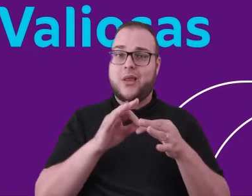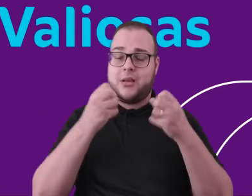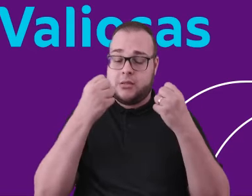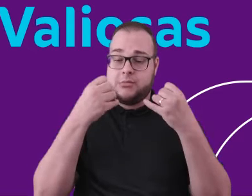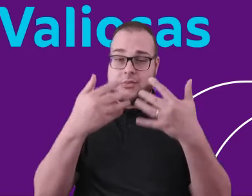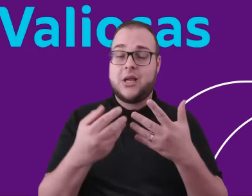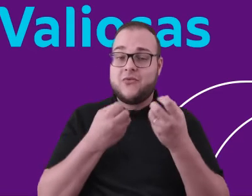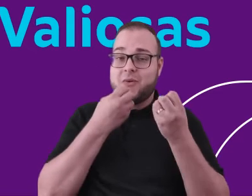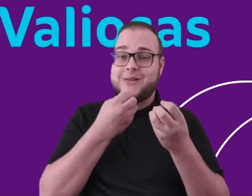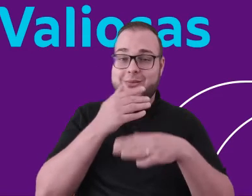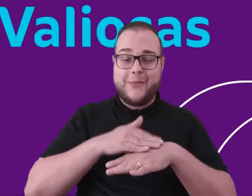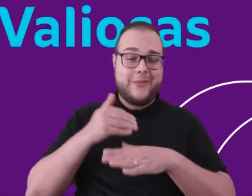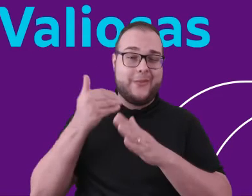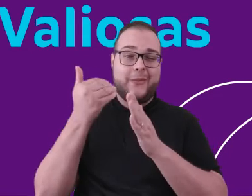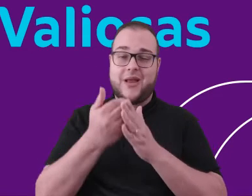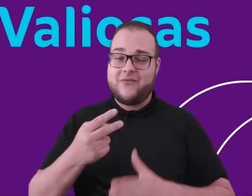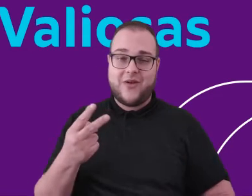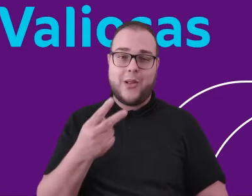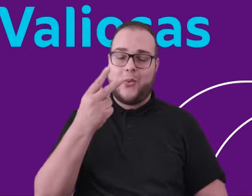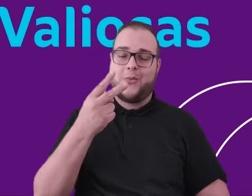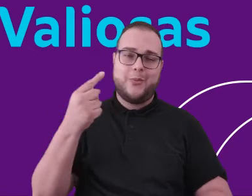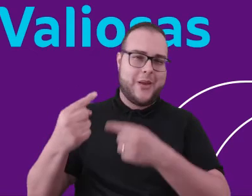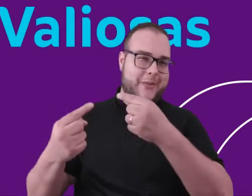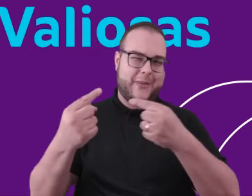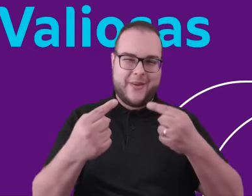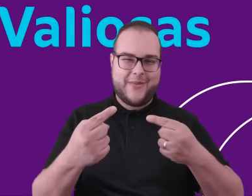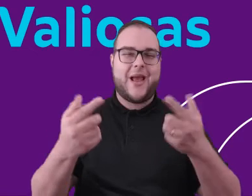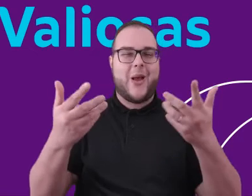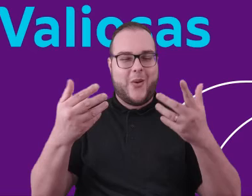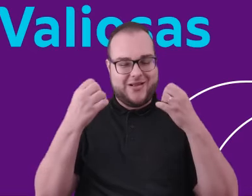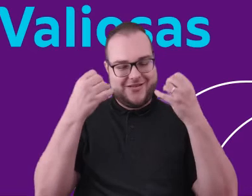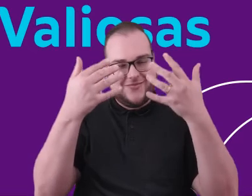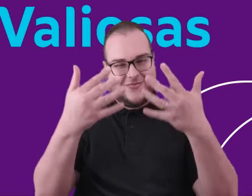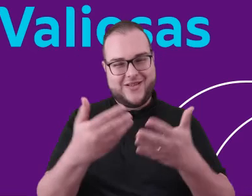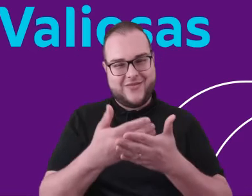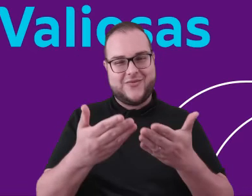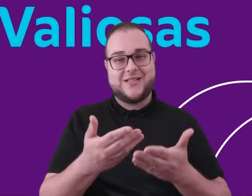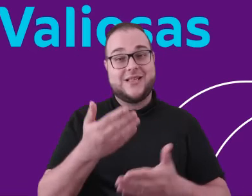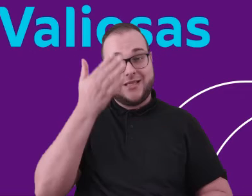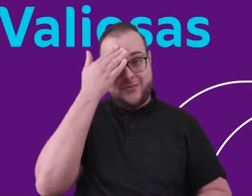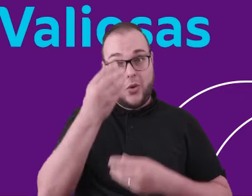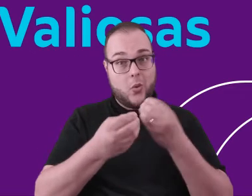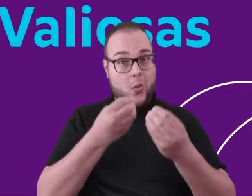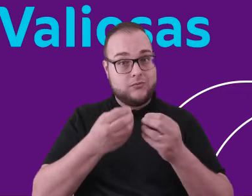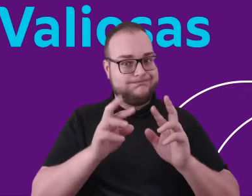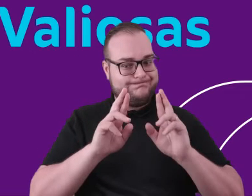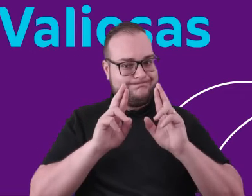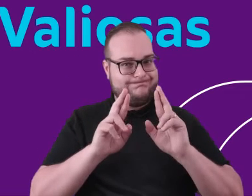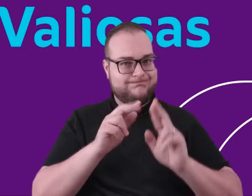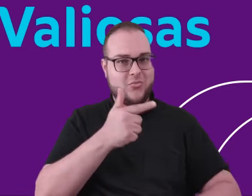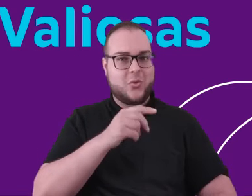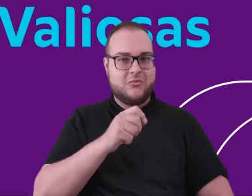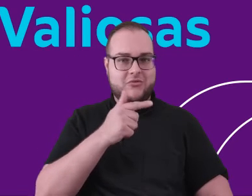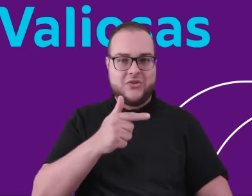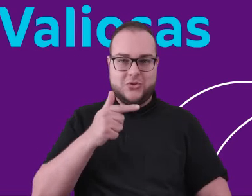algumas das informações mais valiosas debatidas por lá. Vem comigo saber o que esperar desse 2022. Conecta